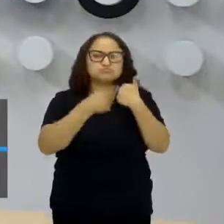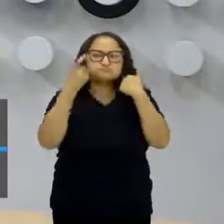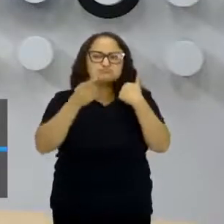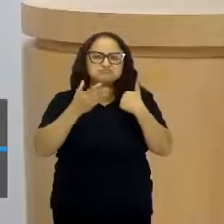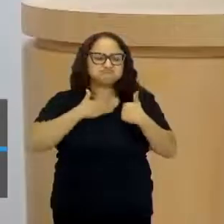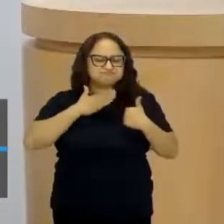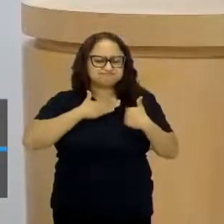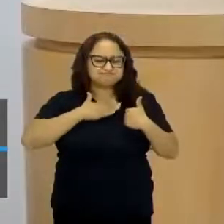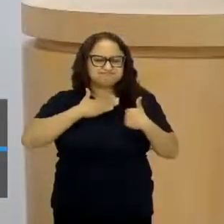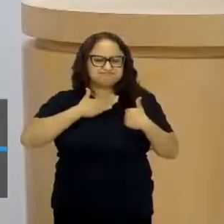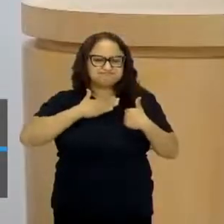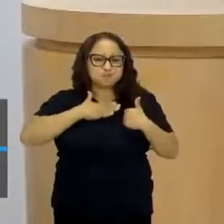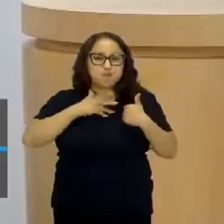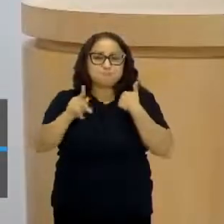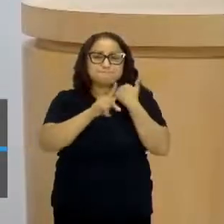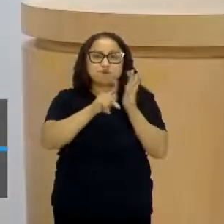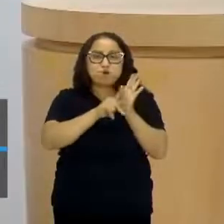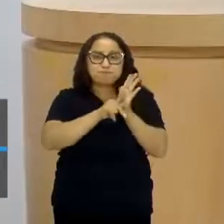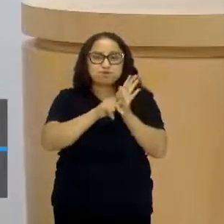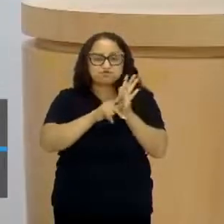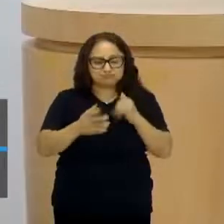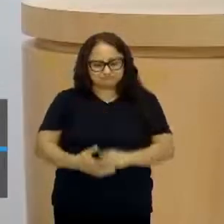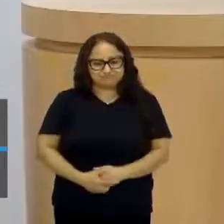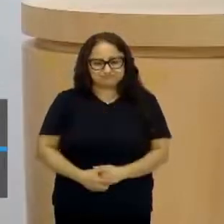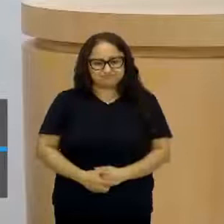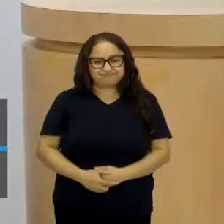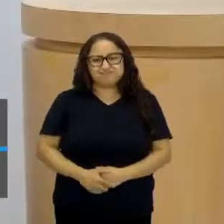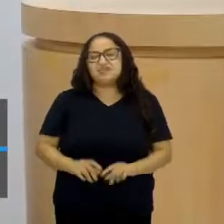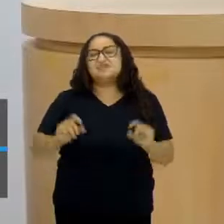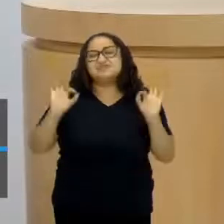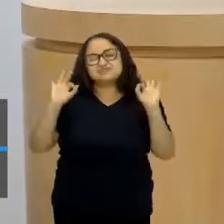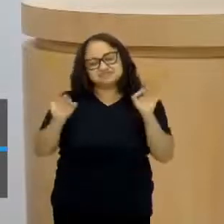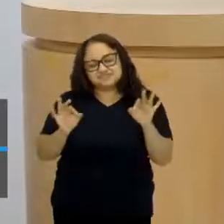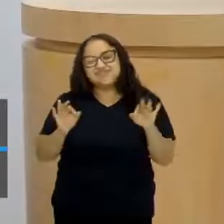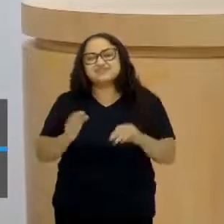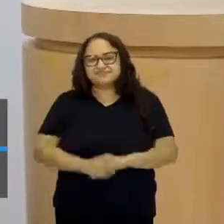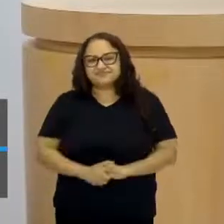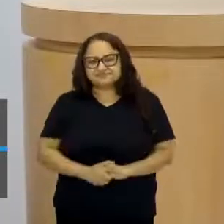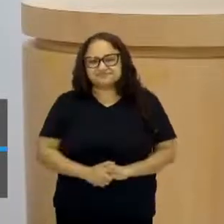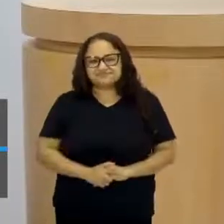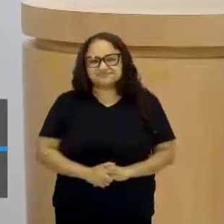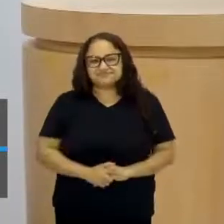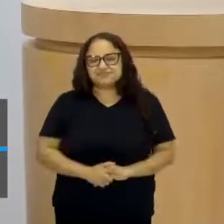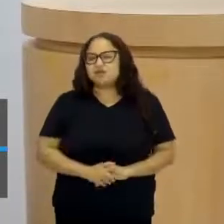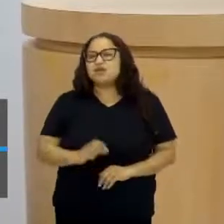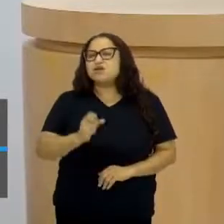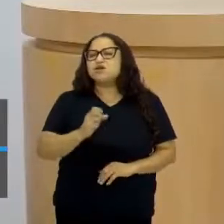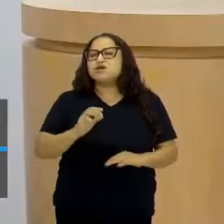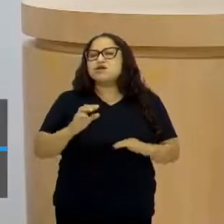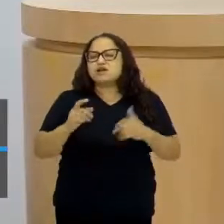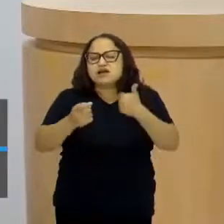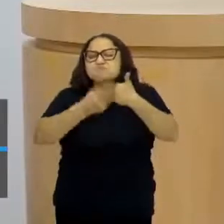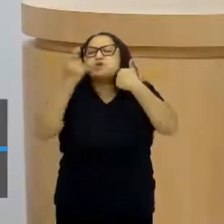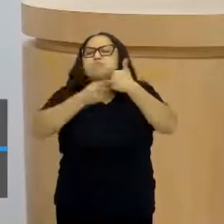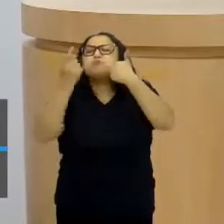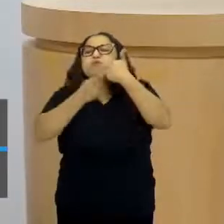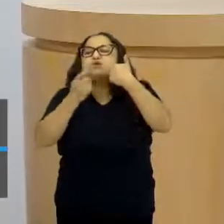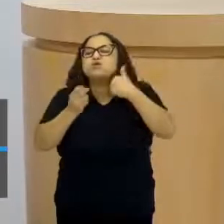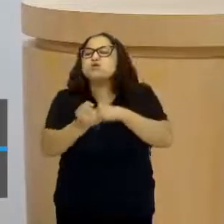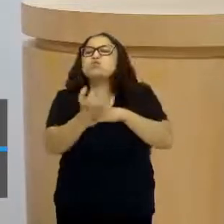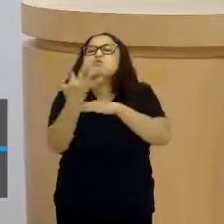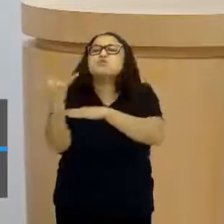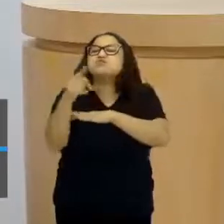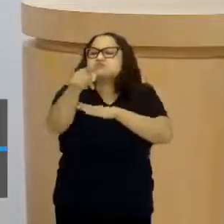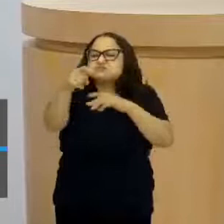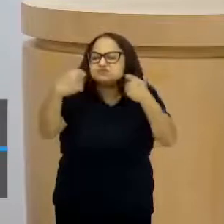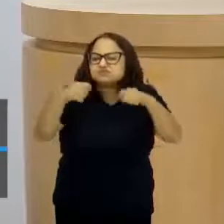É, exatamente, né? Aprendeu a lição que a gente estava discutindo. Então, quantos likes você precisa? Do seu, meu